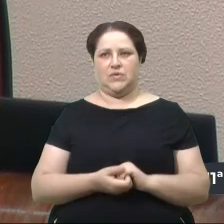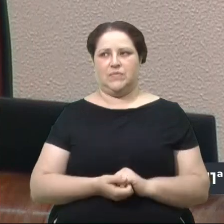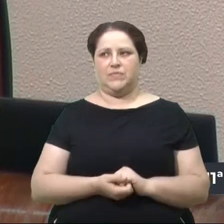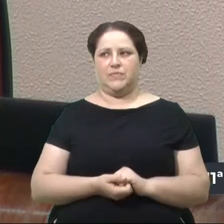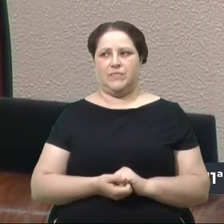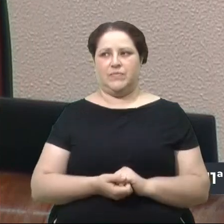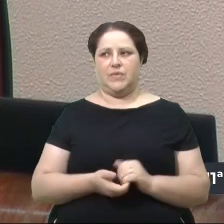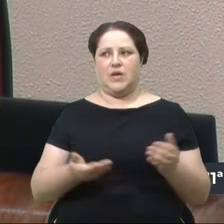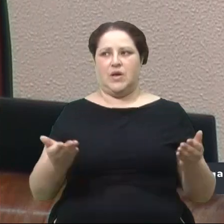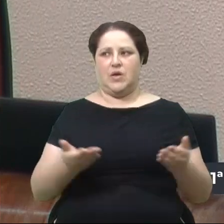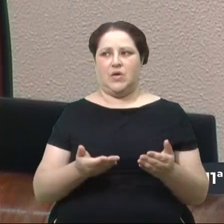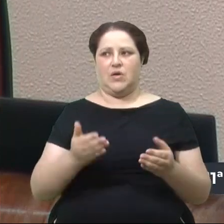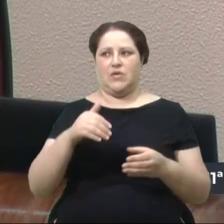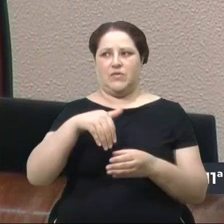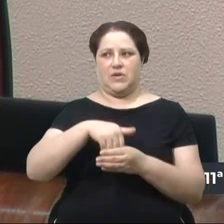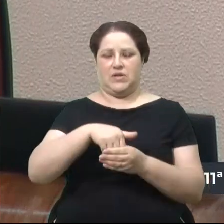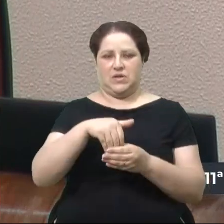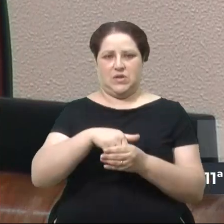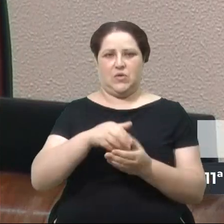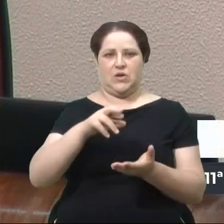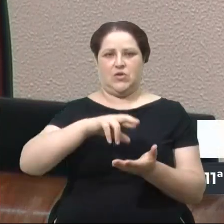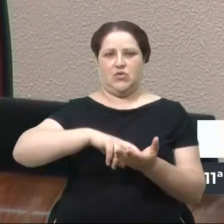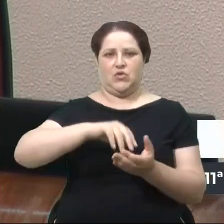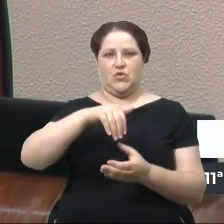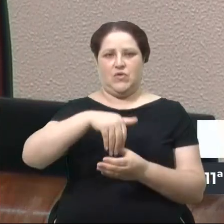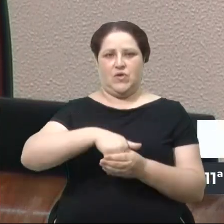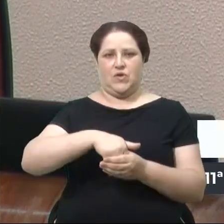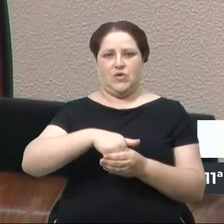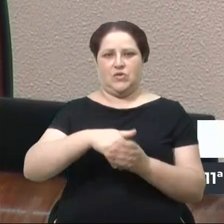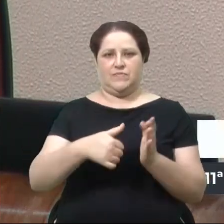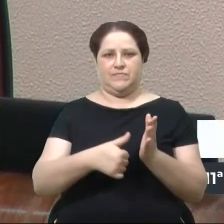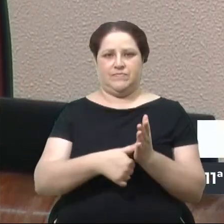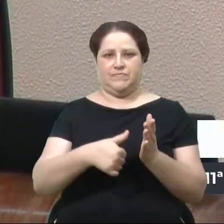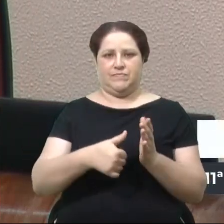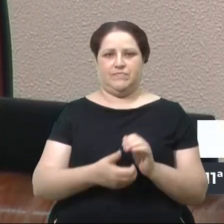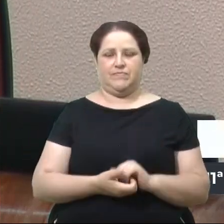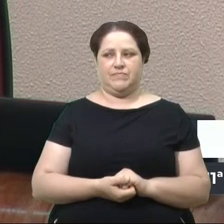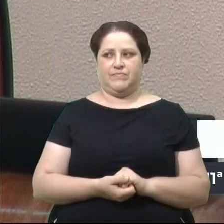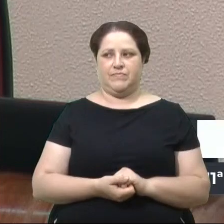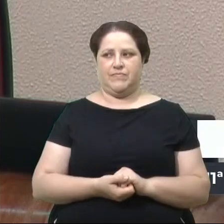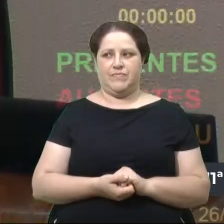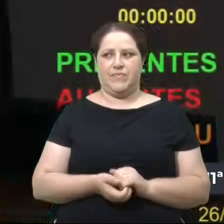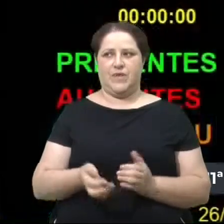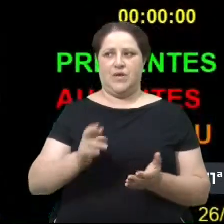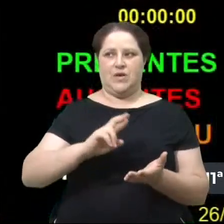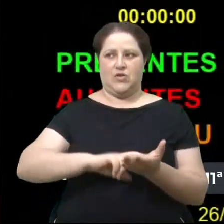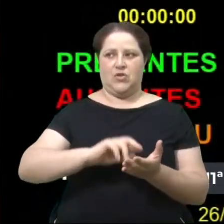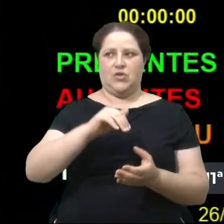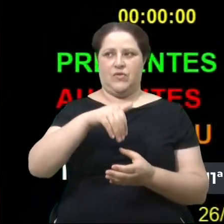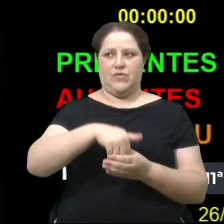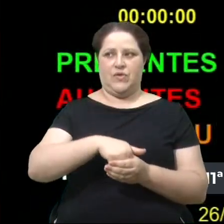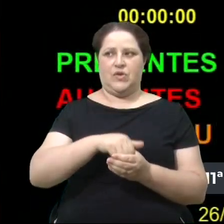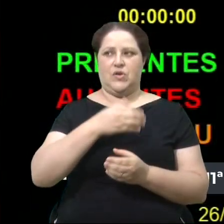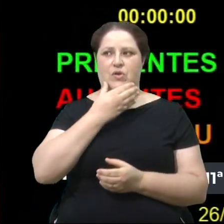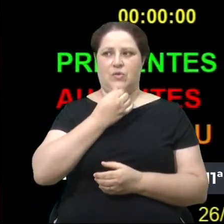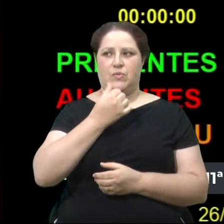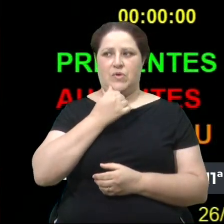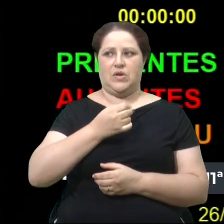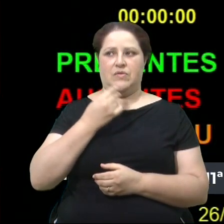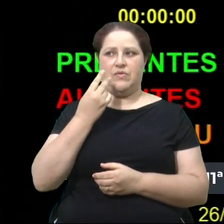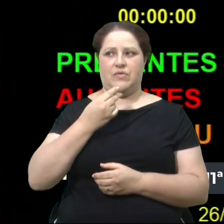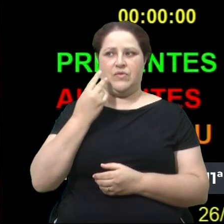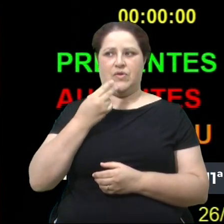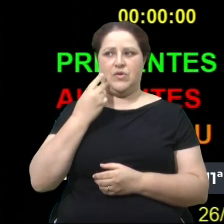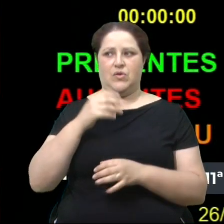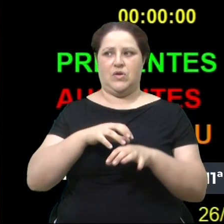Em votação, passemos ao registro dos votos no Terminal Eletrônico, passemos ao registro dos votos das vereadoras e dos vereadores